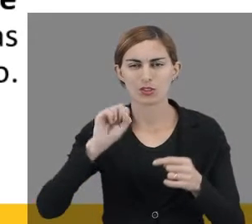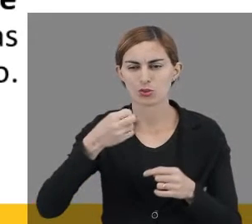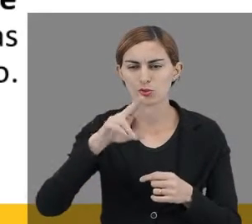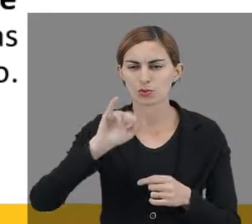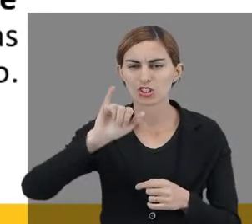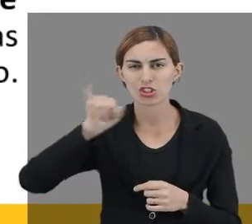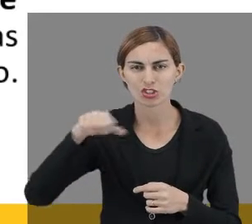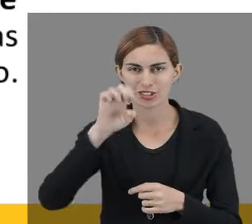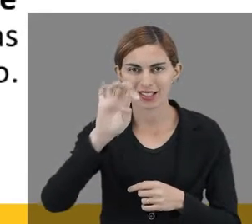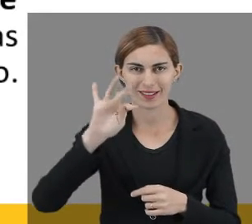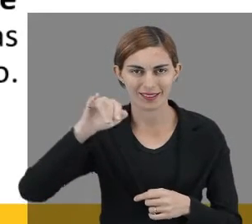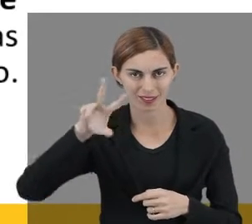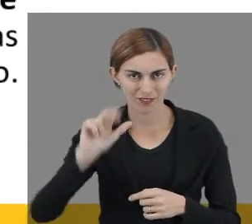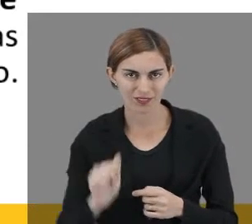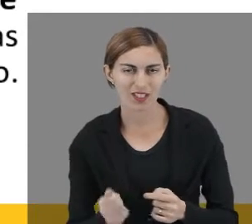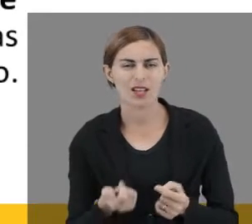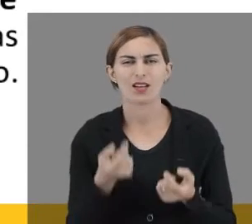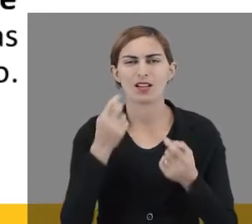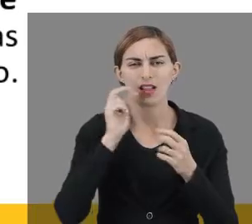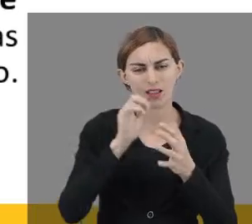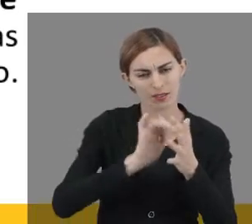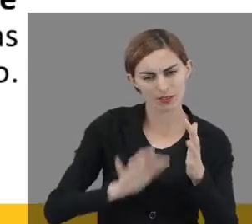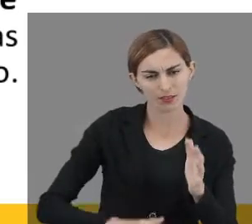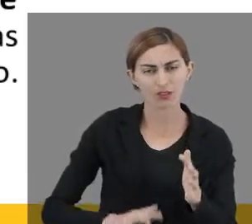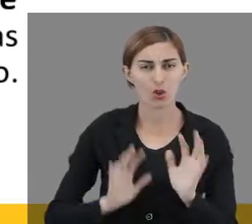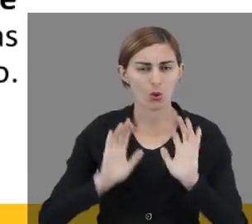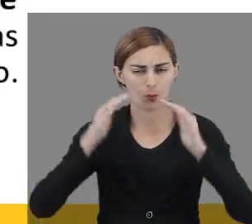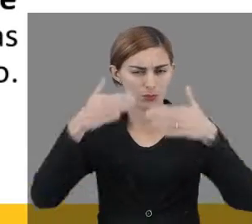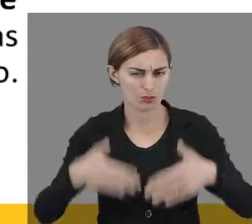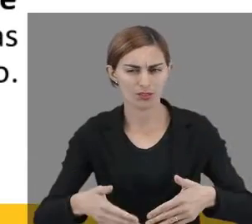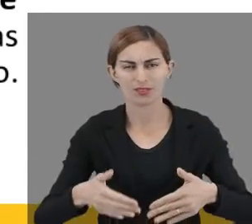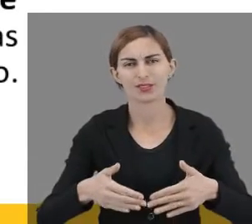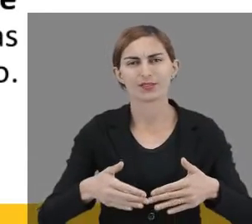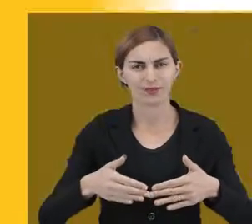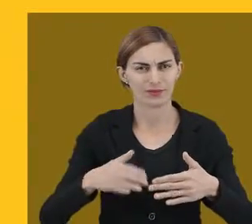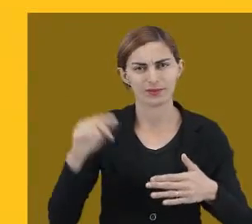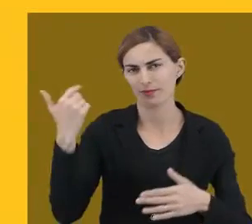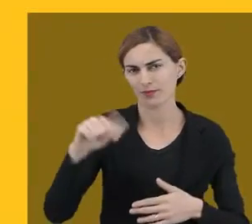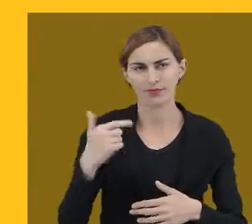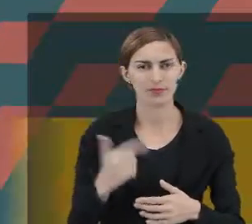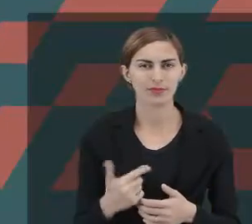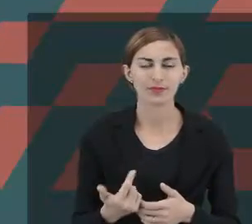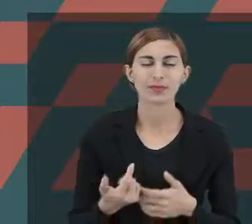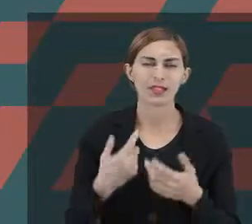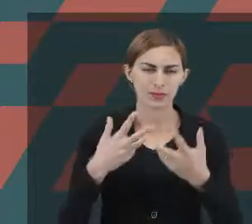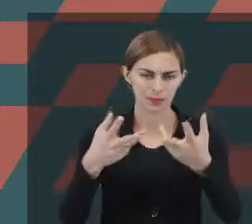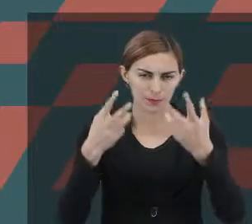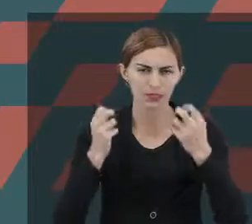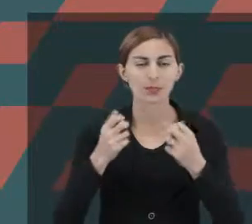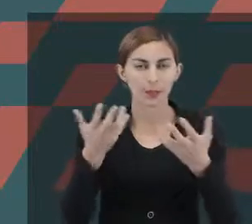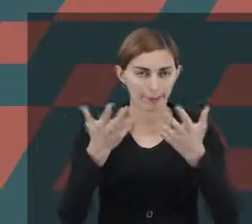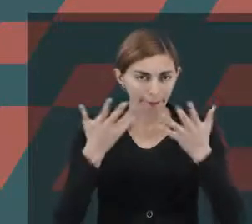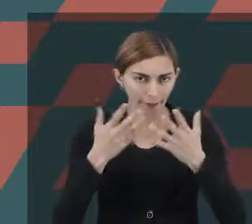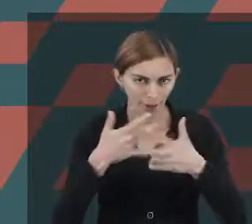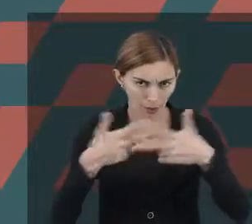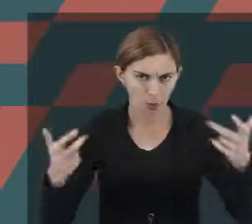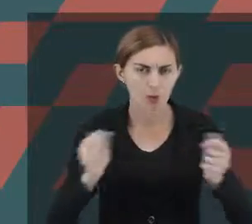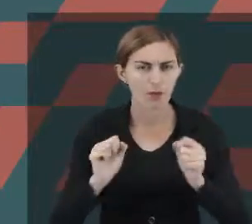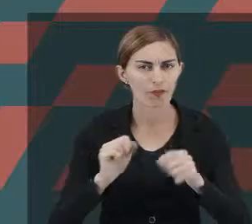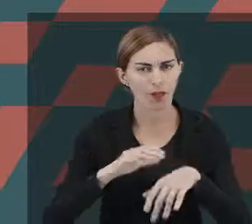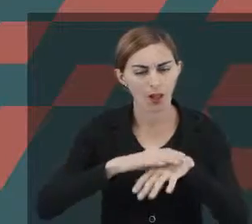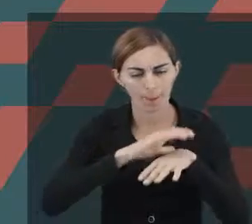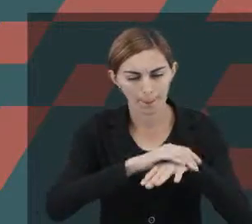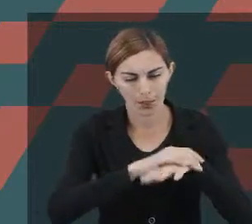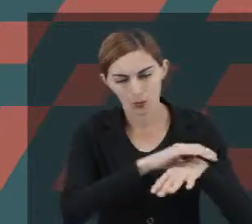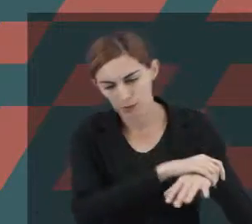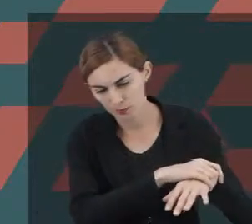subjetiva também. Então elas realizam atividade sem um objetivo definido. Então a gente pode perceber que quando elas querem um objeto, ela vai